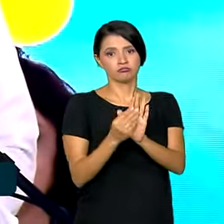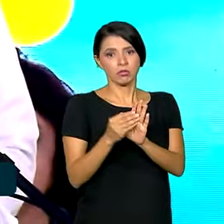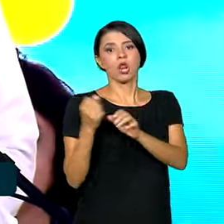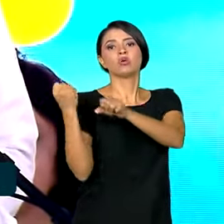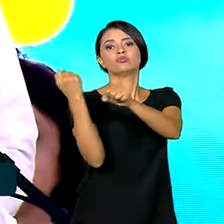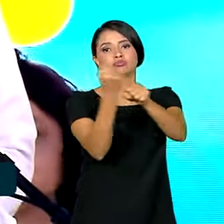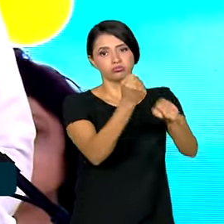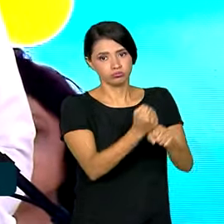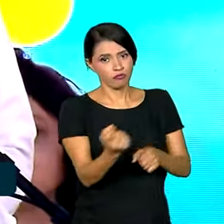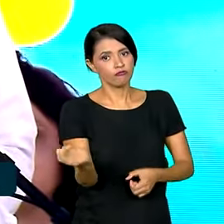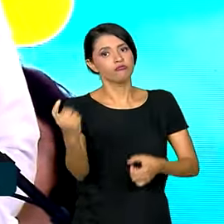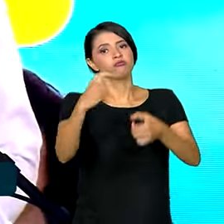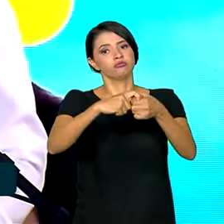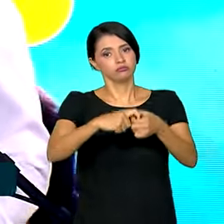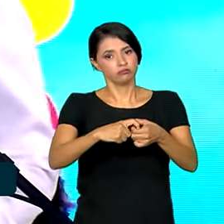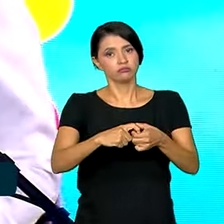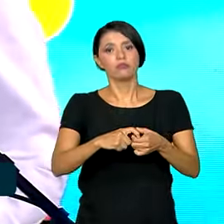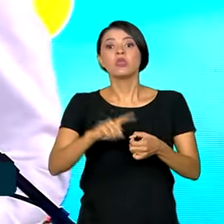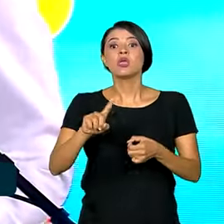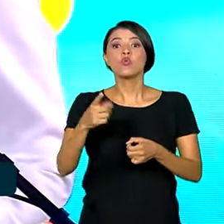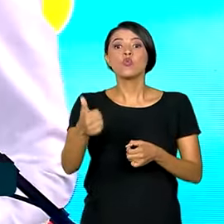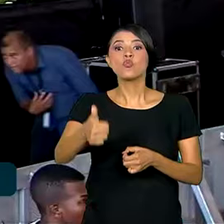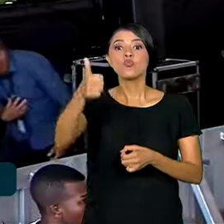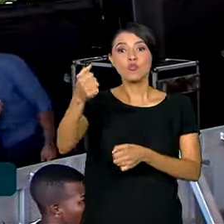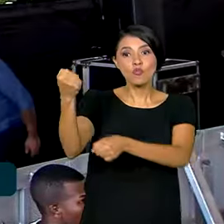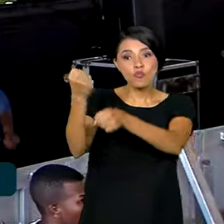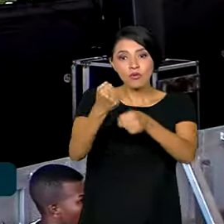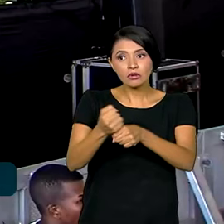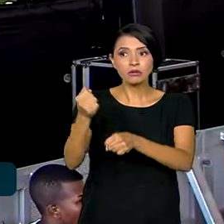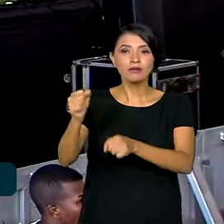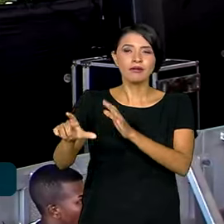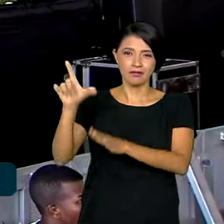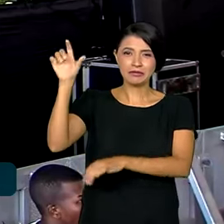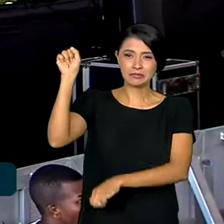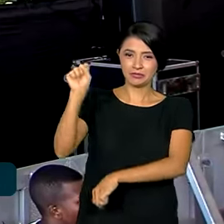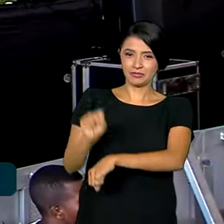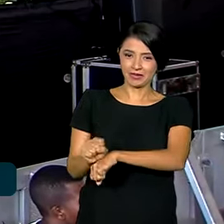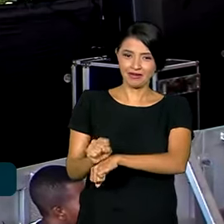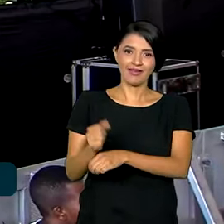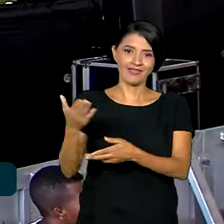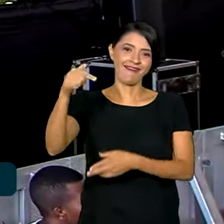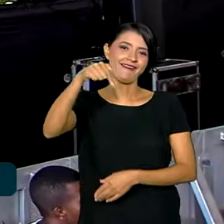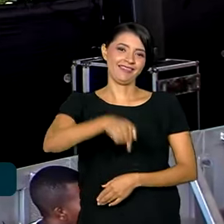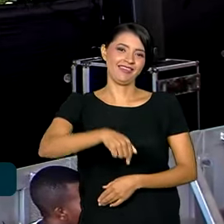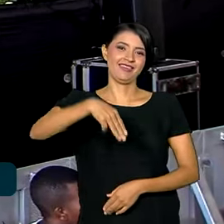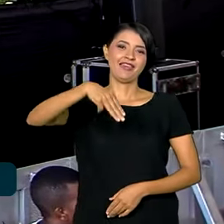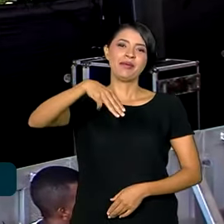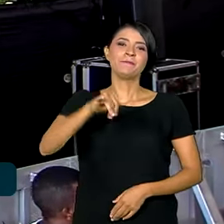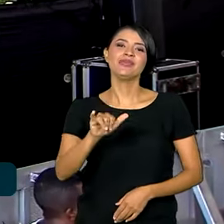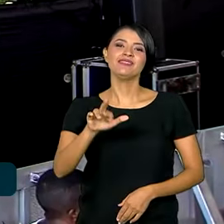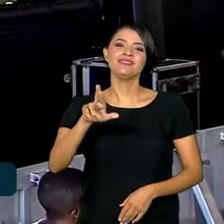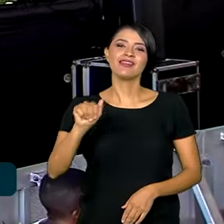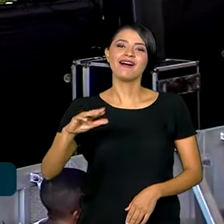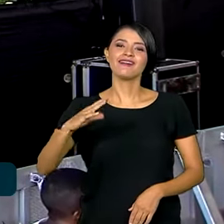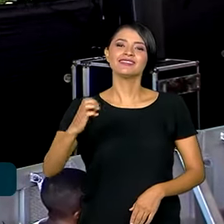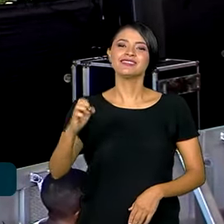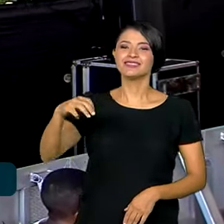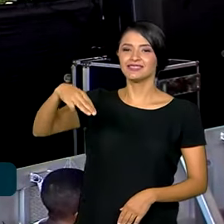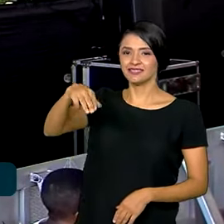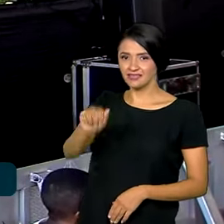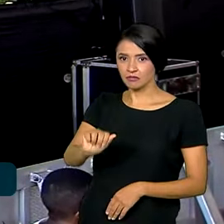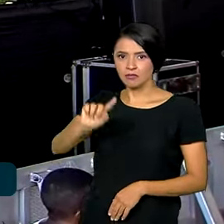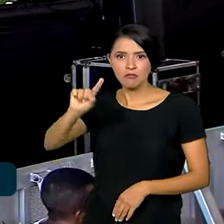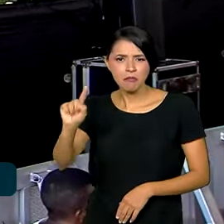andar. E uma dessas obras, presidente, que estavam paralisadas, era aqui o Miracema. Mil